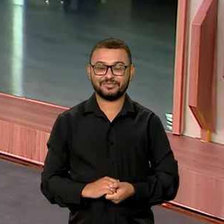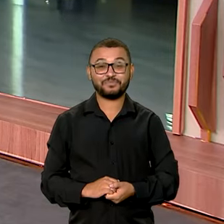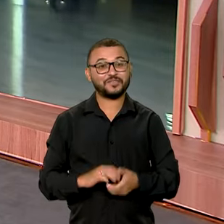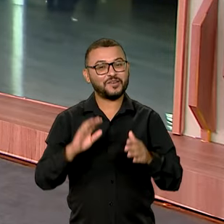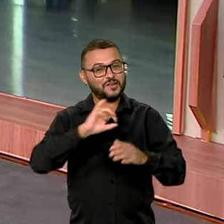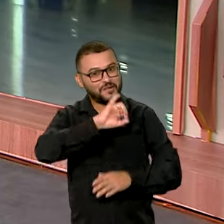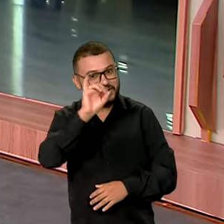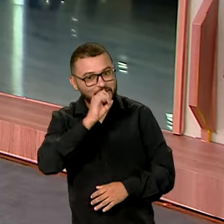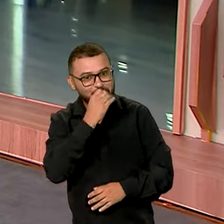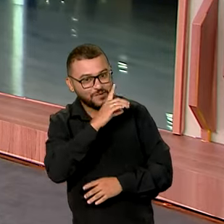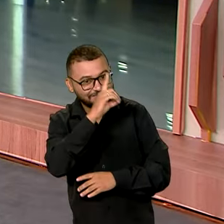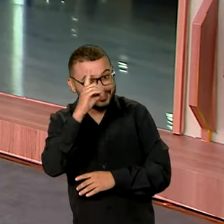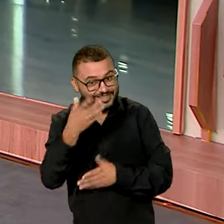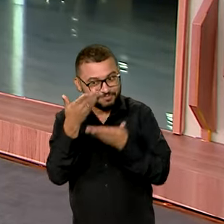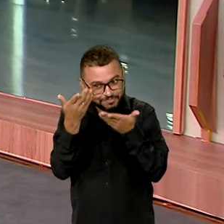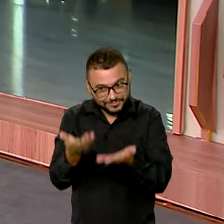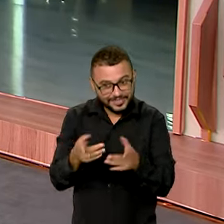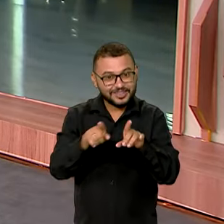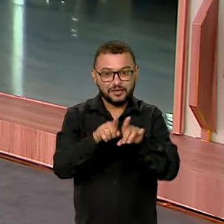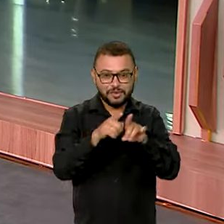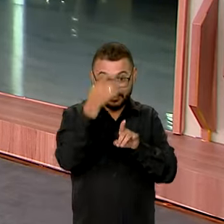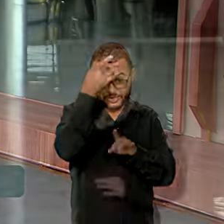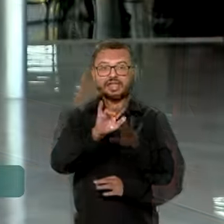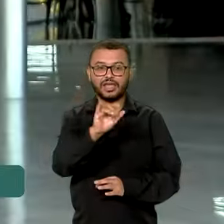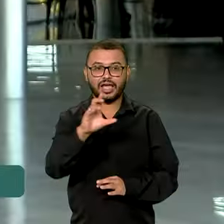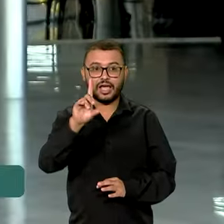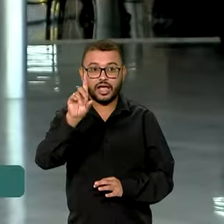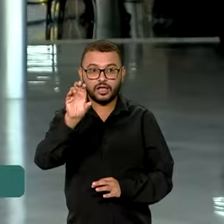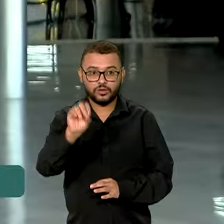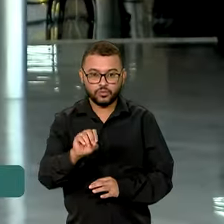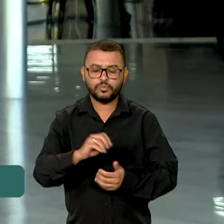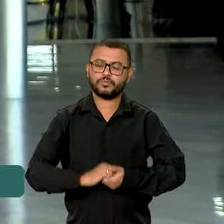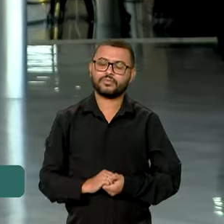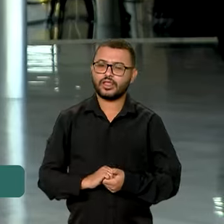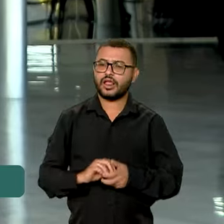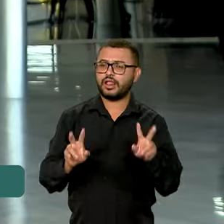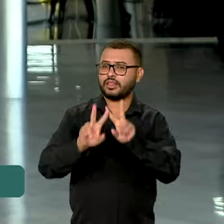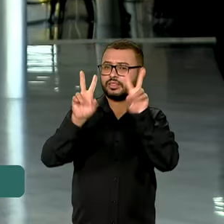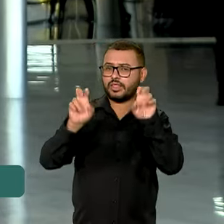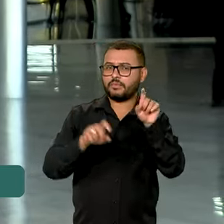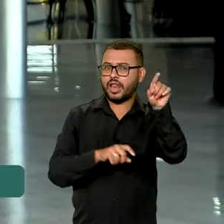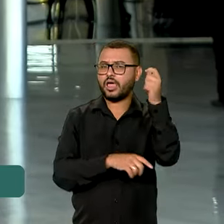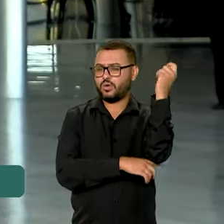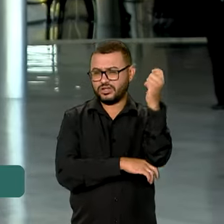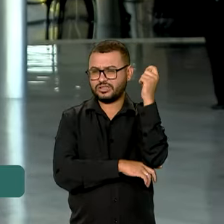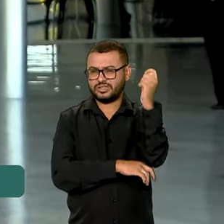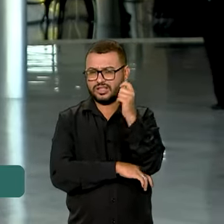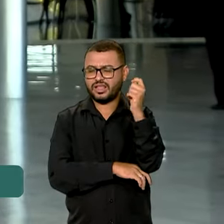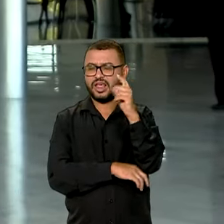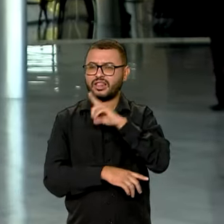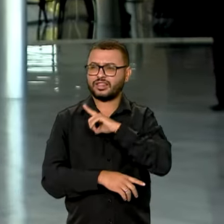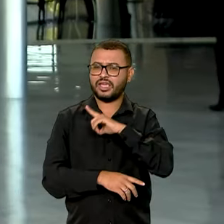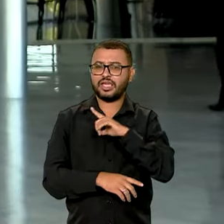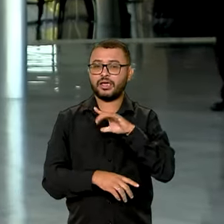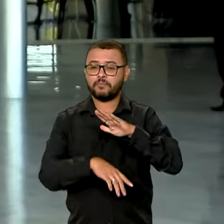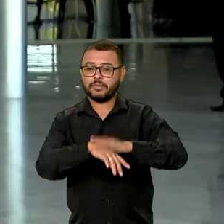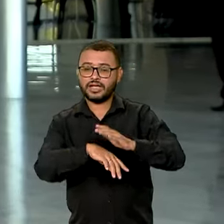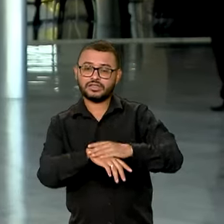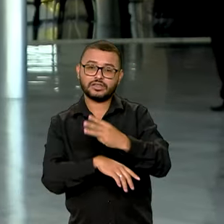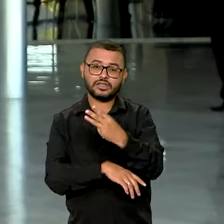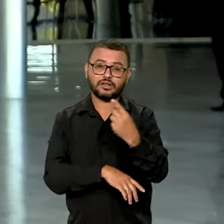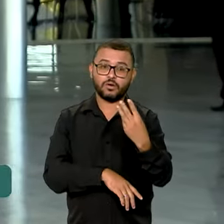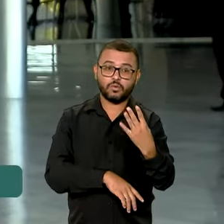Oi, Vanessa. Bom dia para você. Bom dia para você que nos acompanha. Bom, e ainda falando do Rio Grande do Sul, mais de 34 mil